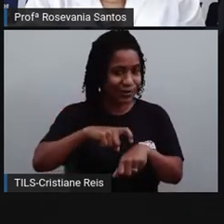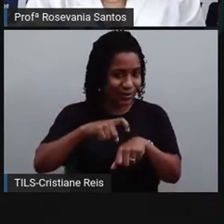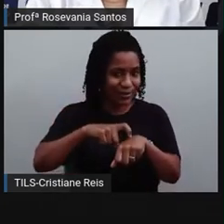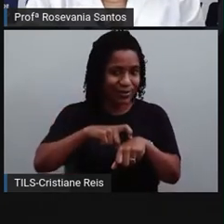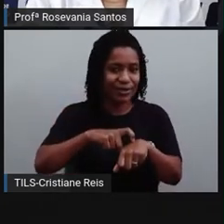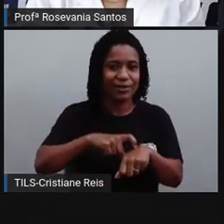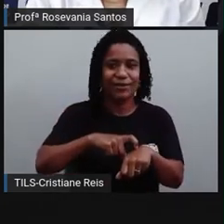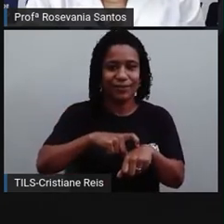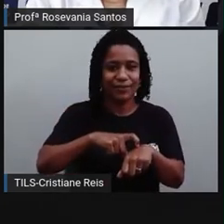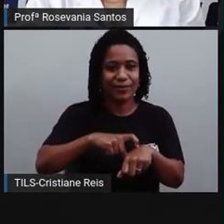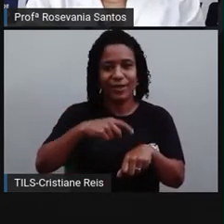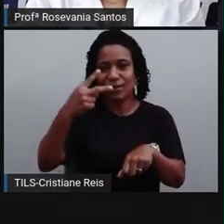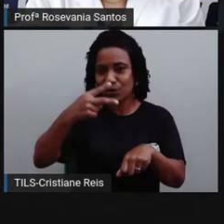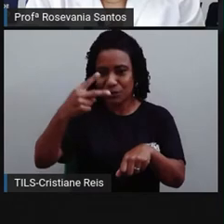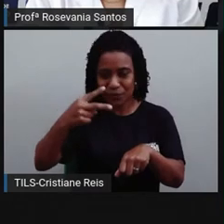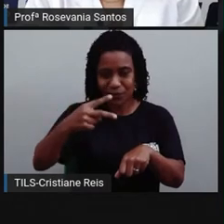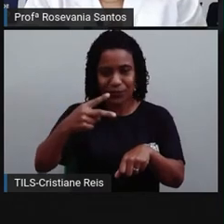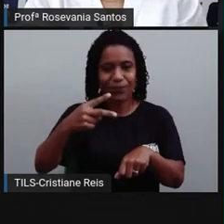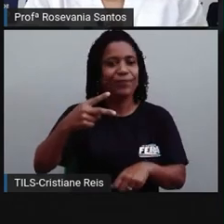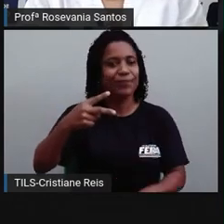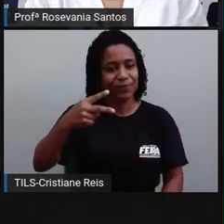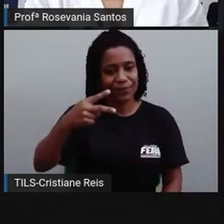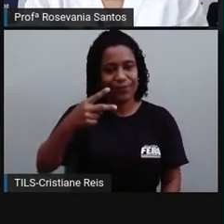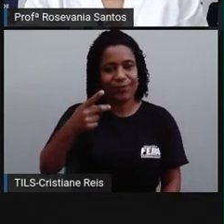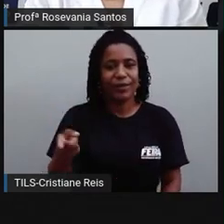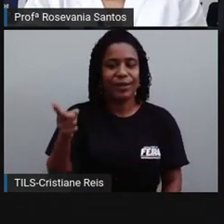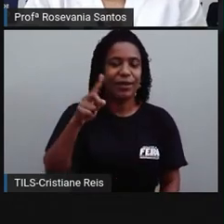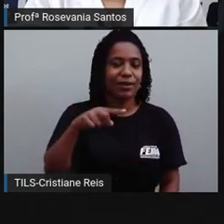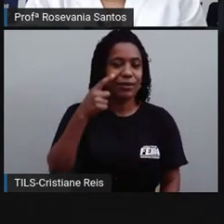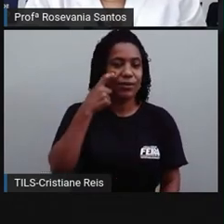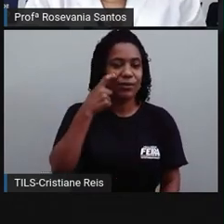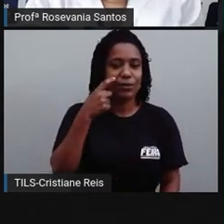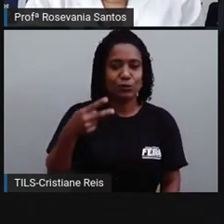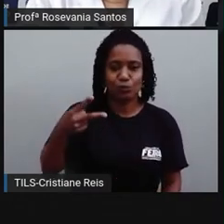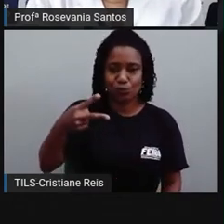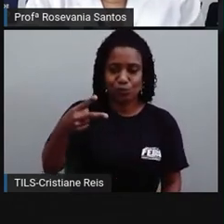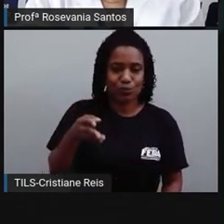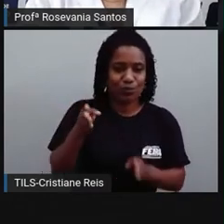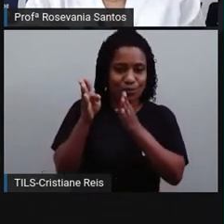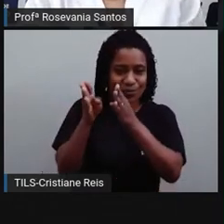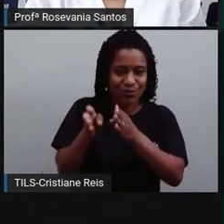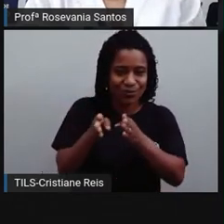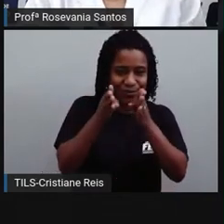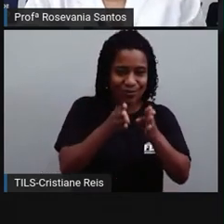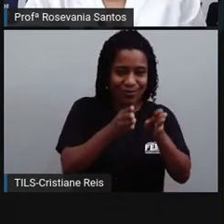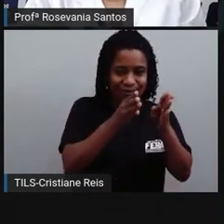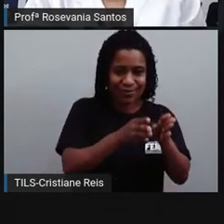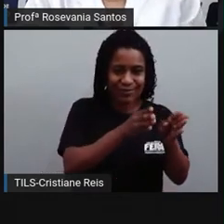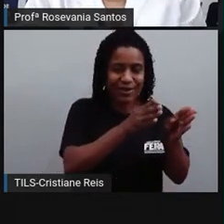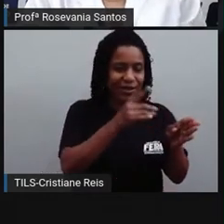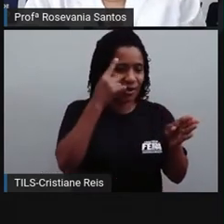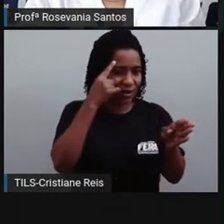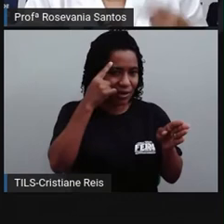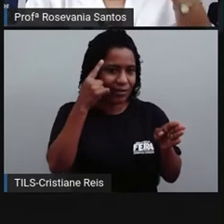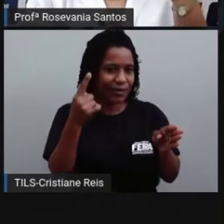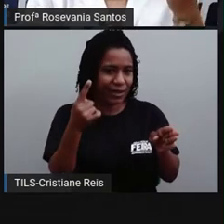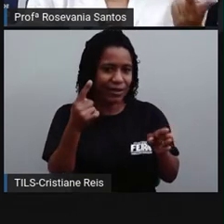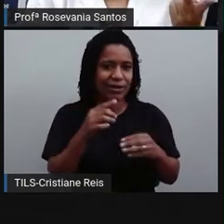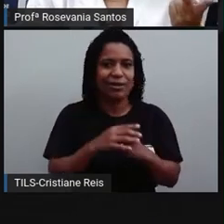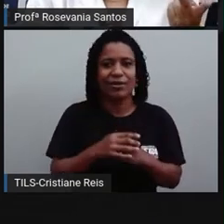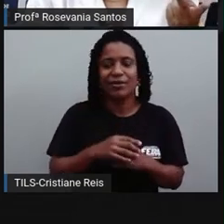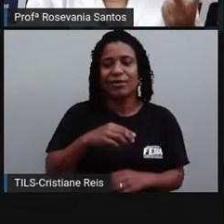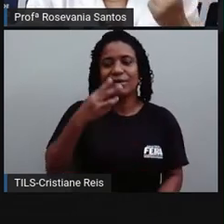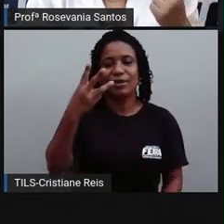fuso, porque eu já tenho aqui o primeiro, o segundo. Então, tudo certinho. Entendeu aí? Eu tenho 30 graus, significa